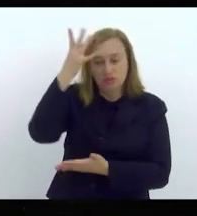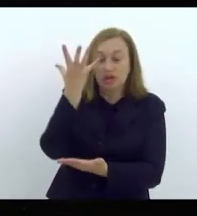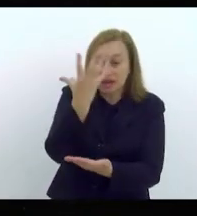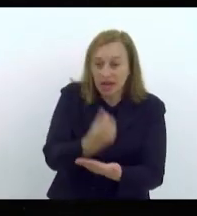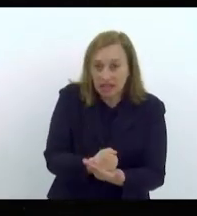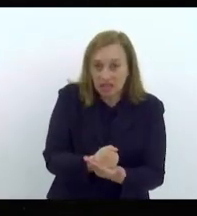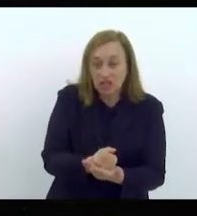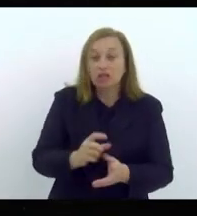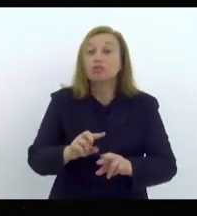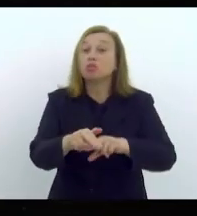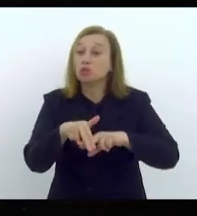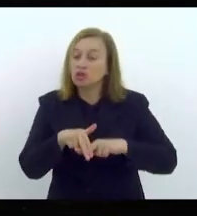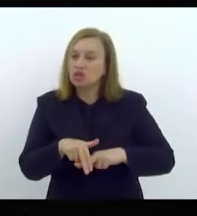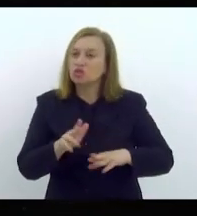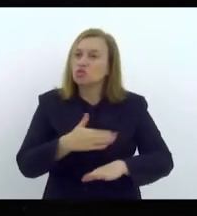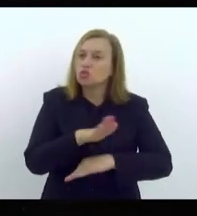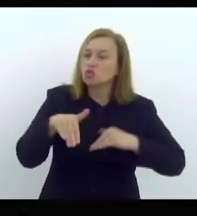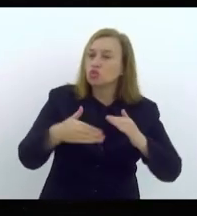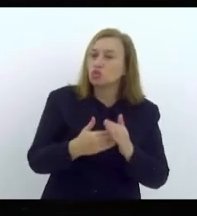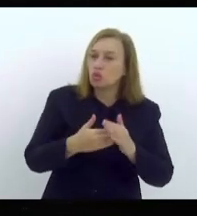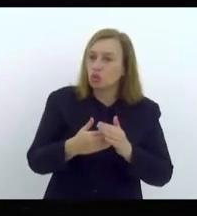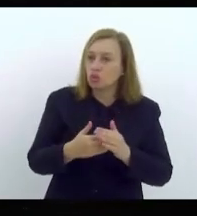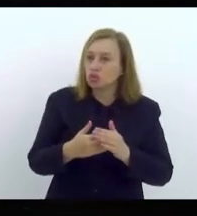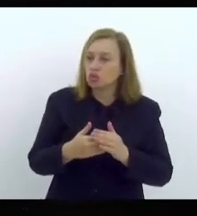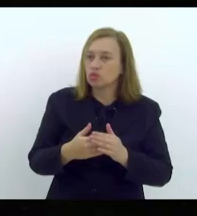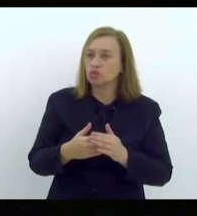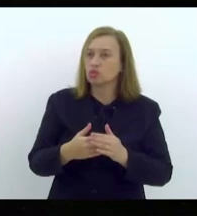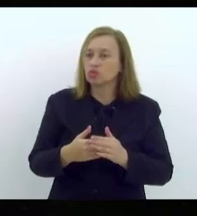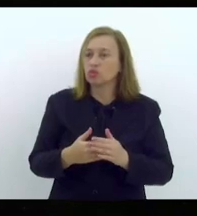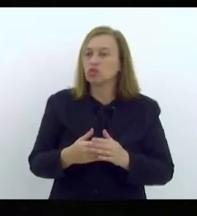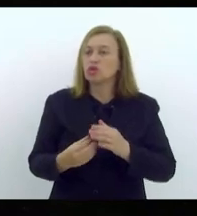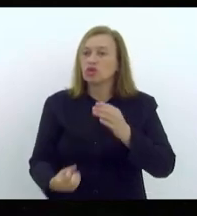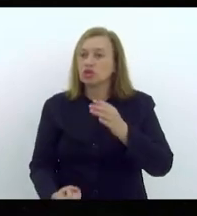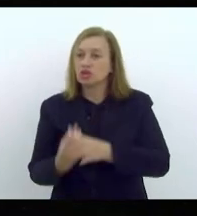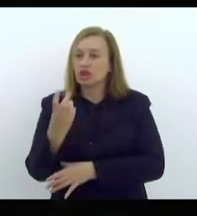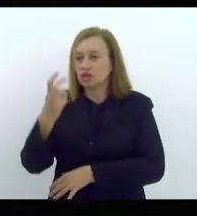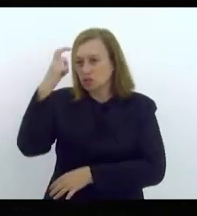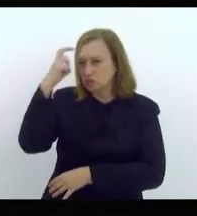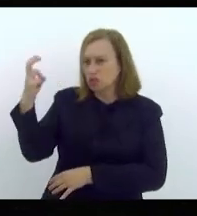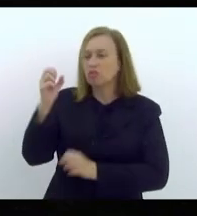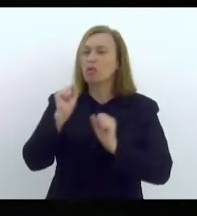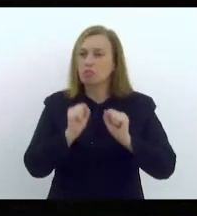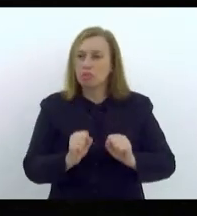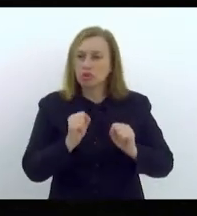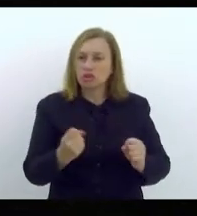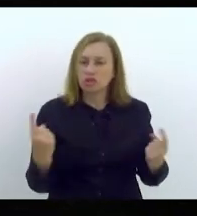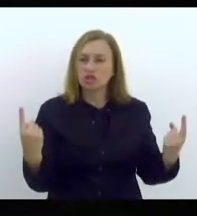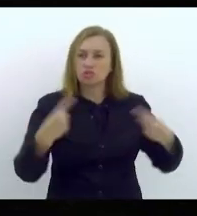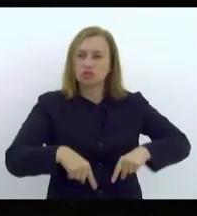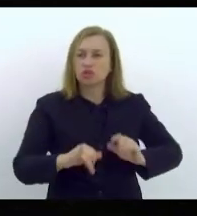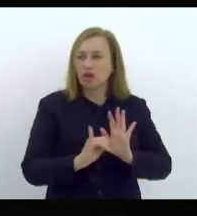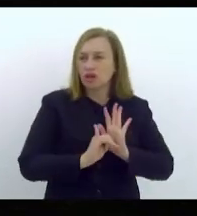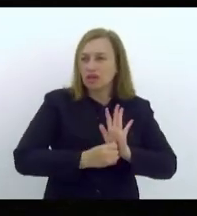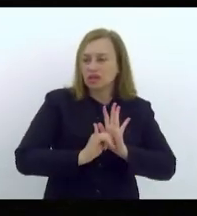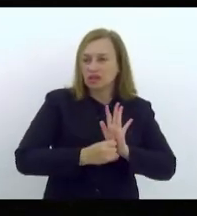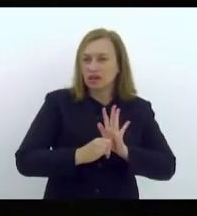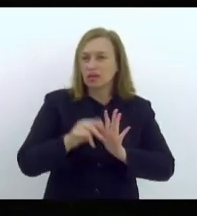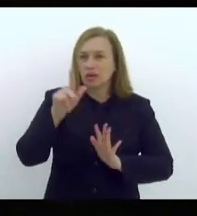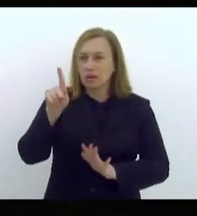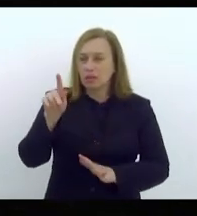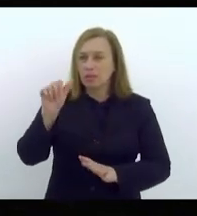e, portanto, todos os fazedores locais de cultura vão poder disputar o edital da Paulo Gustavo.